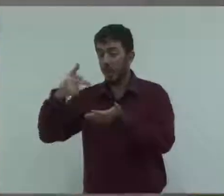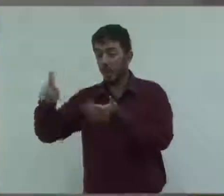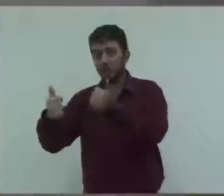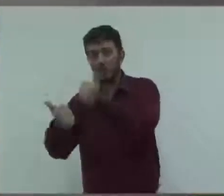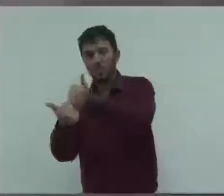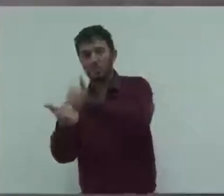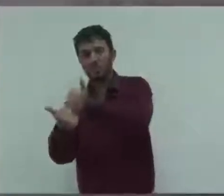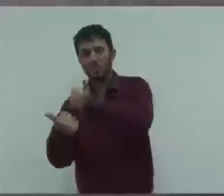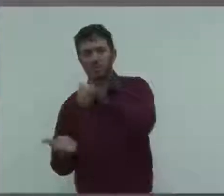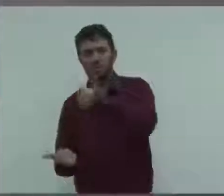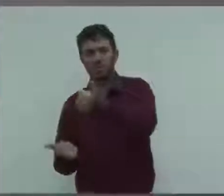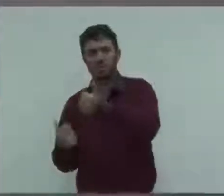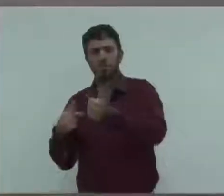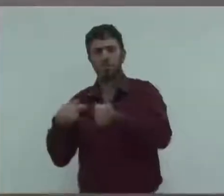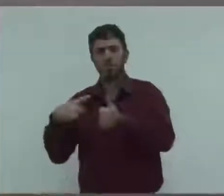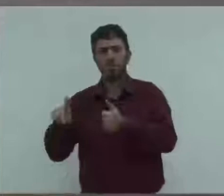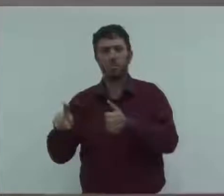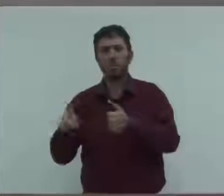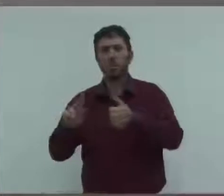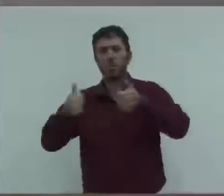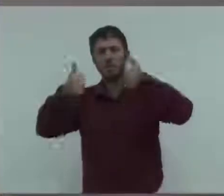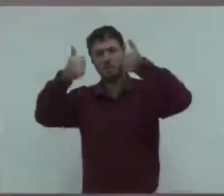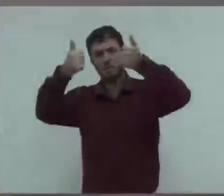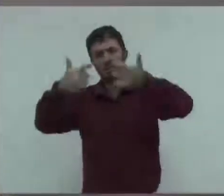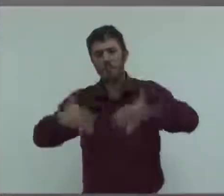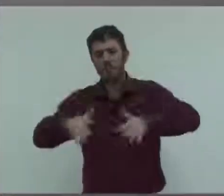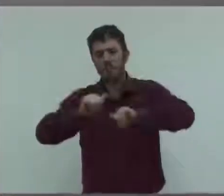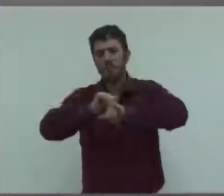com calma, muito bem explicado.